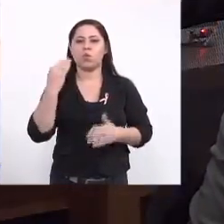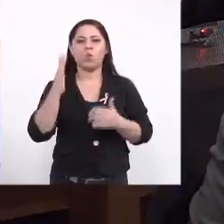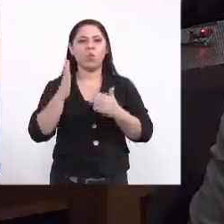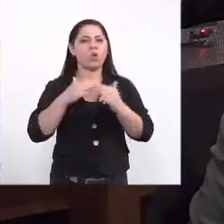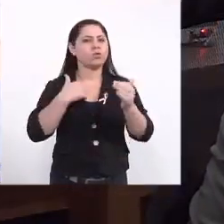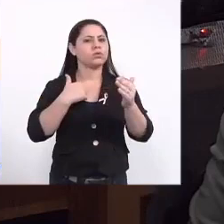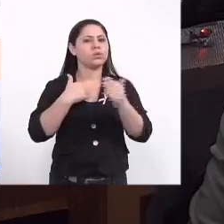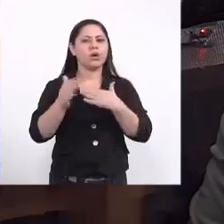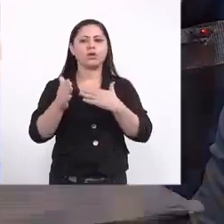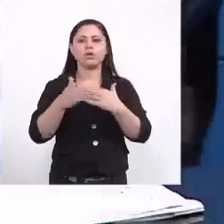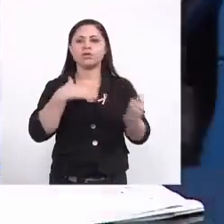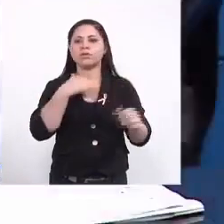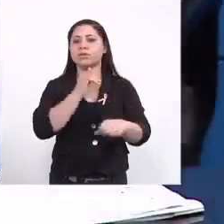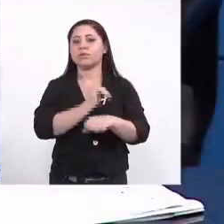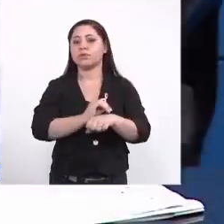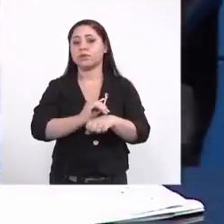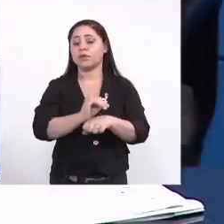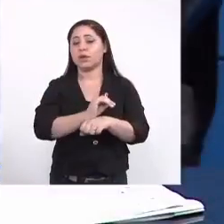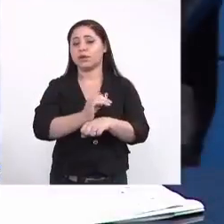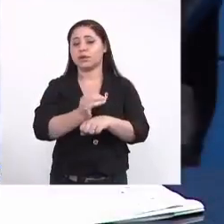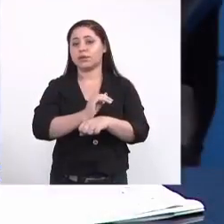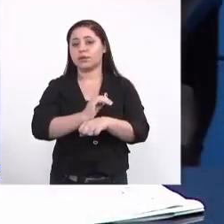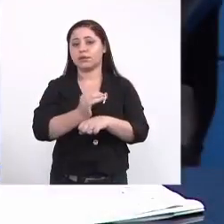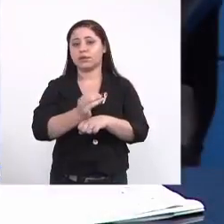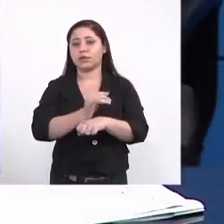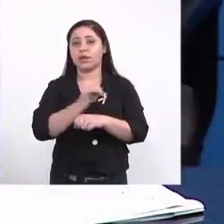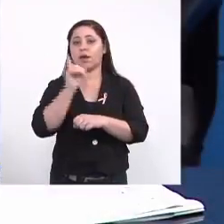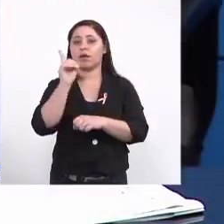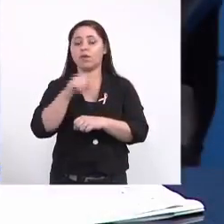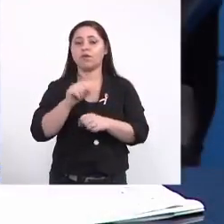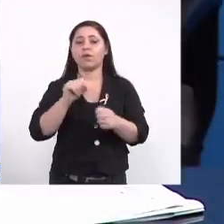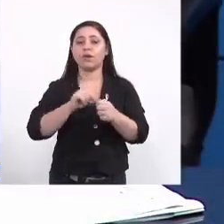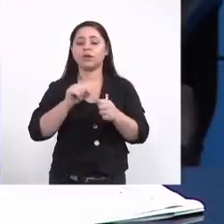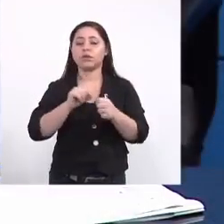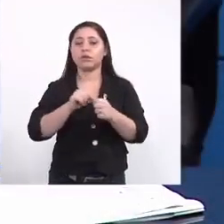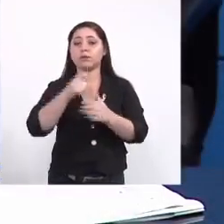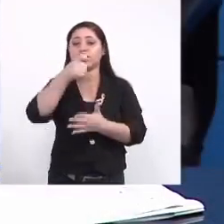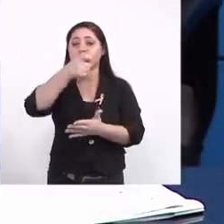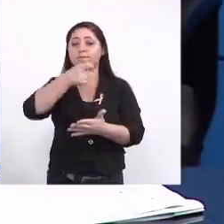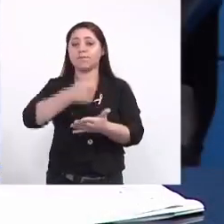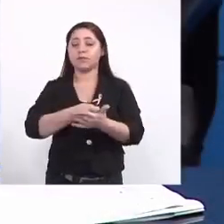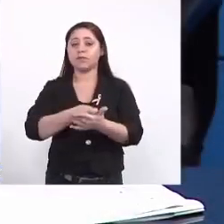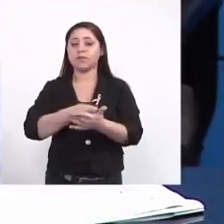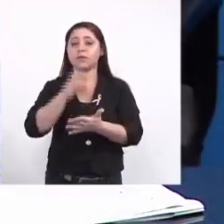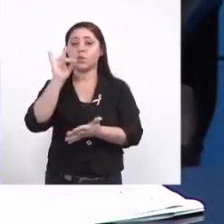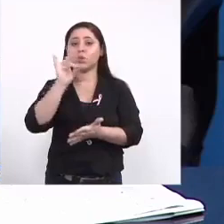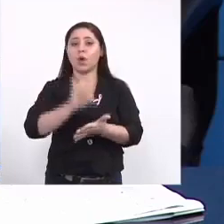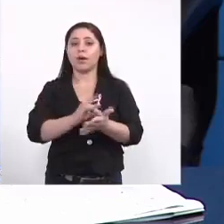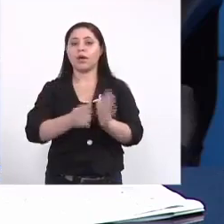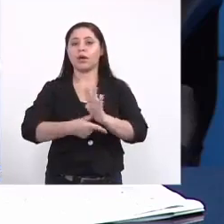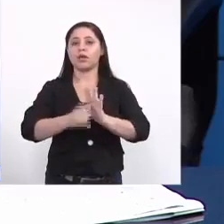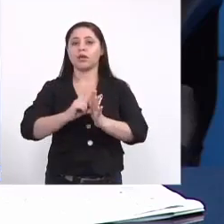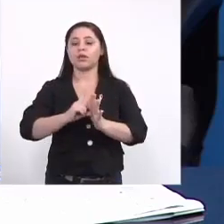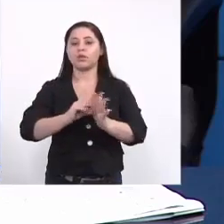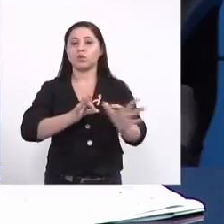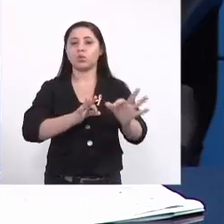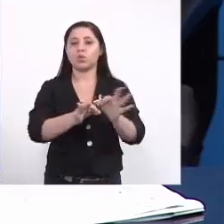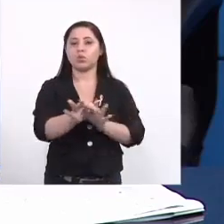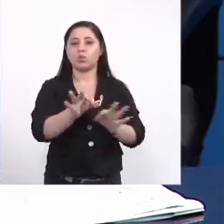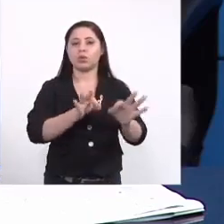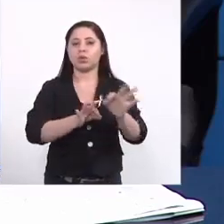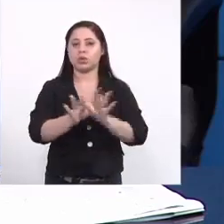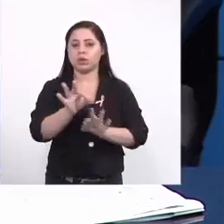ação é ela se executava executada com o planejamento e o